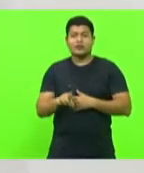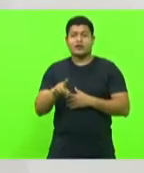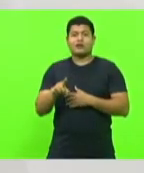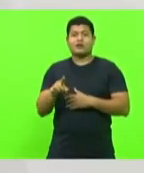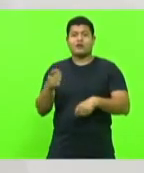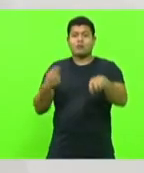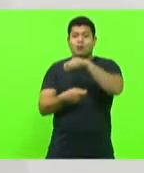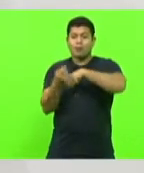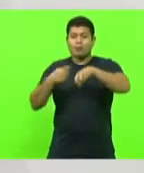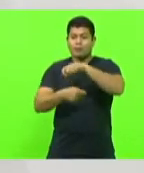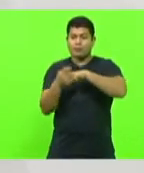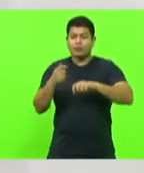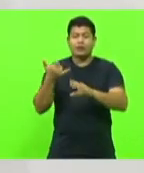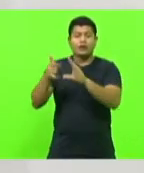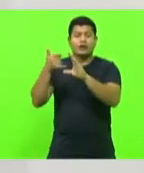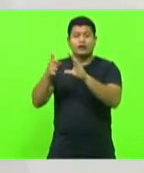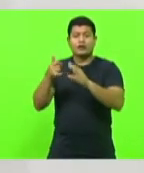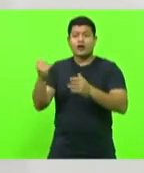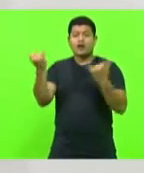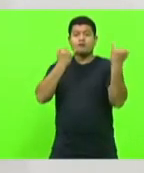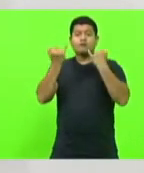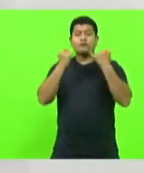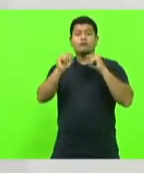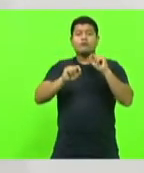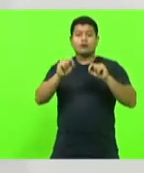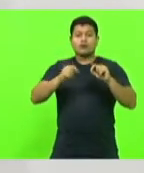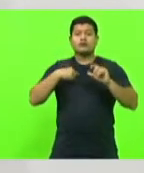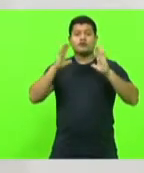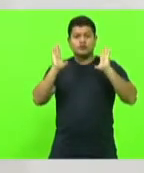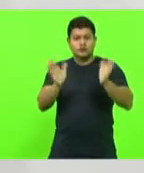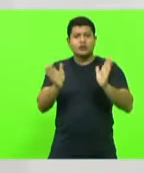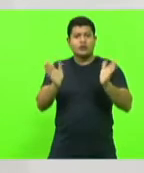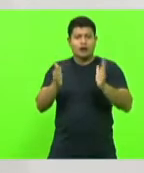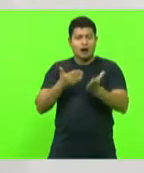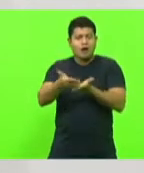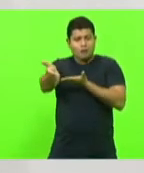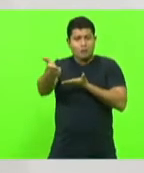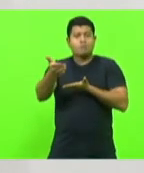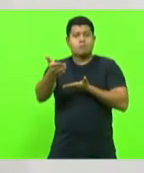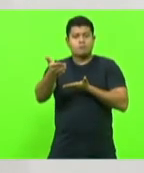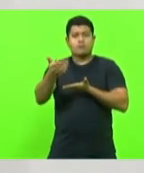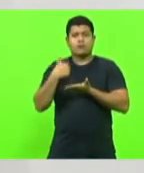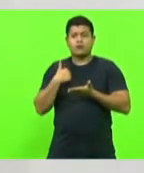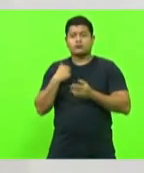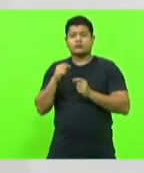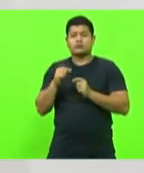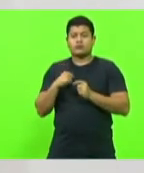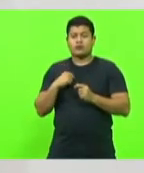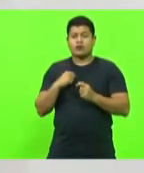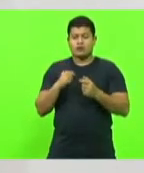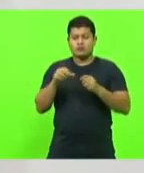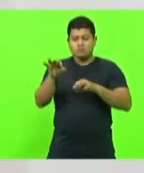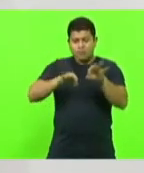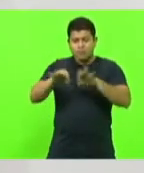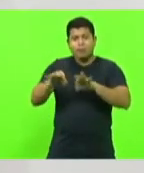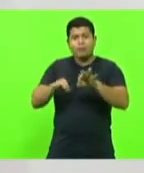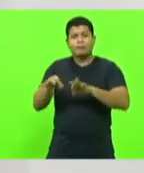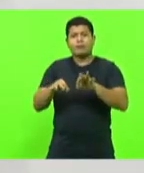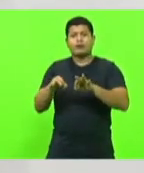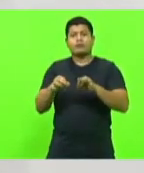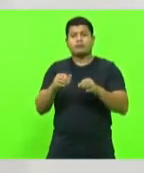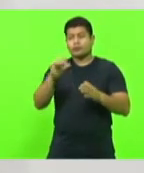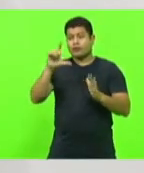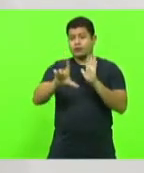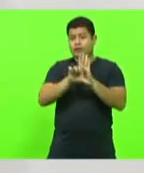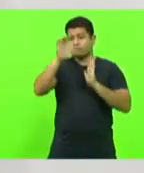Selesc informou que já está tomando as medidas necessárias para cumprir a lei, que tem até